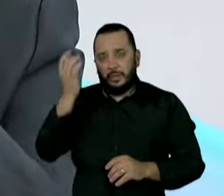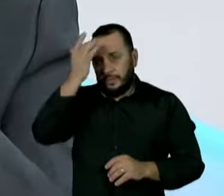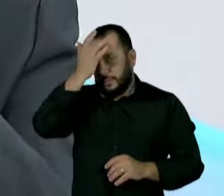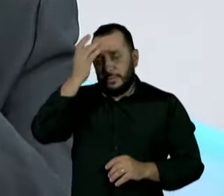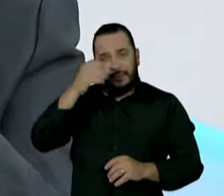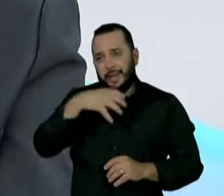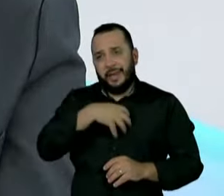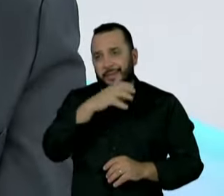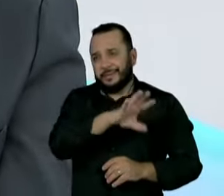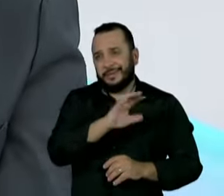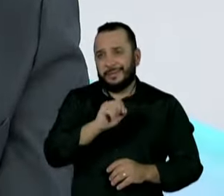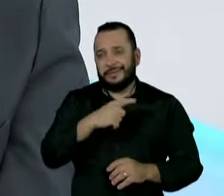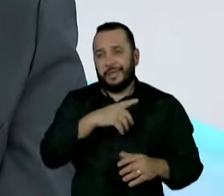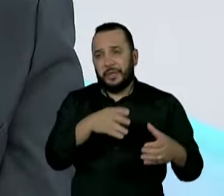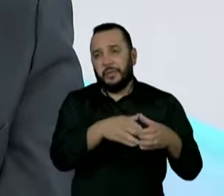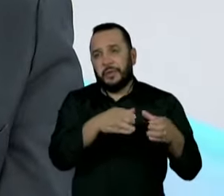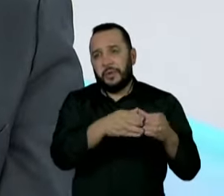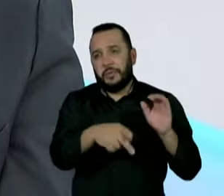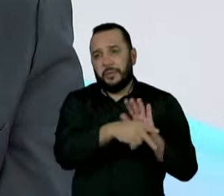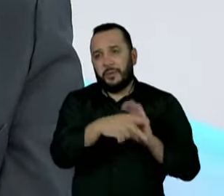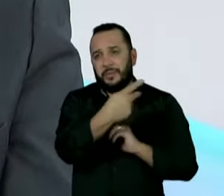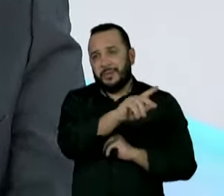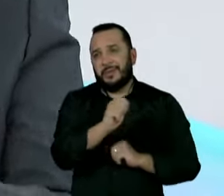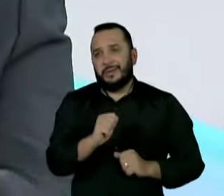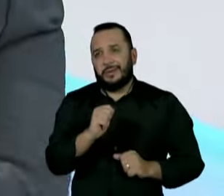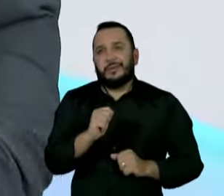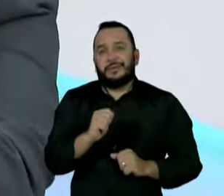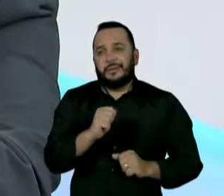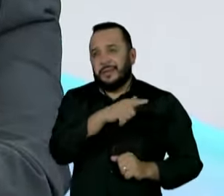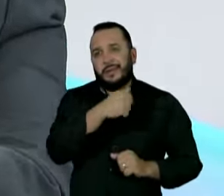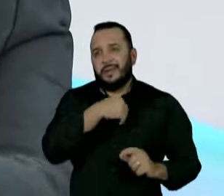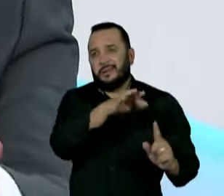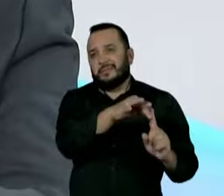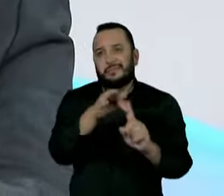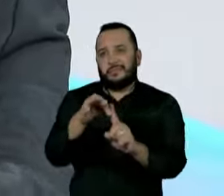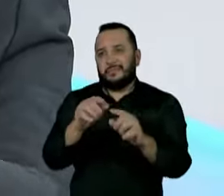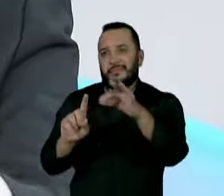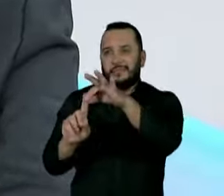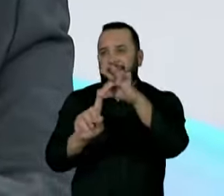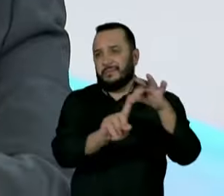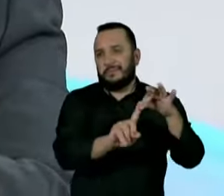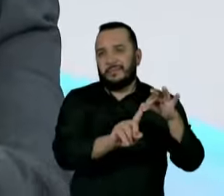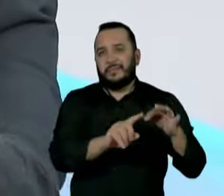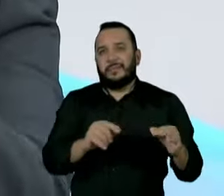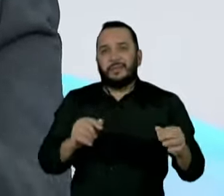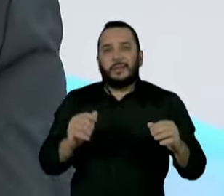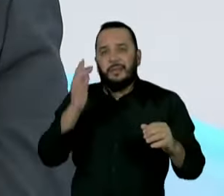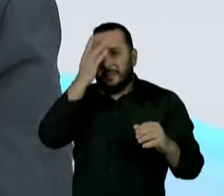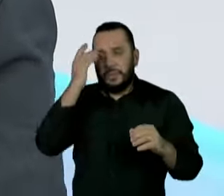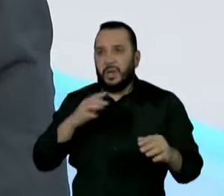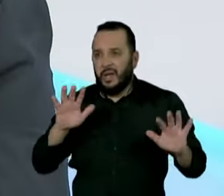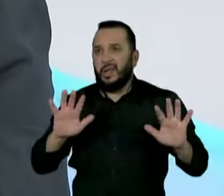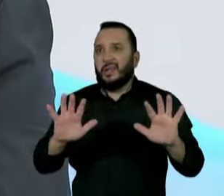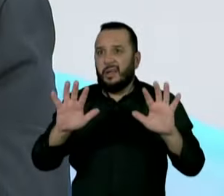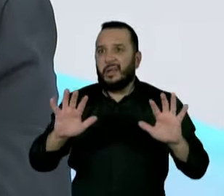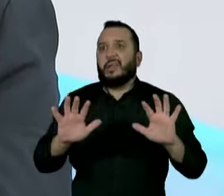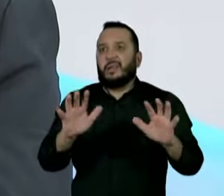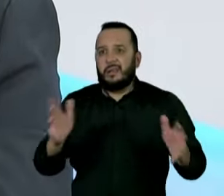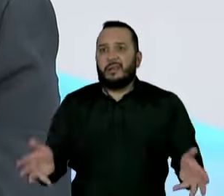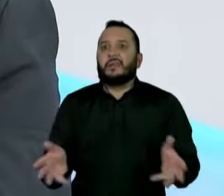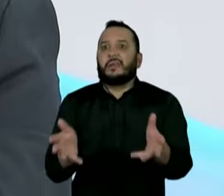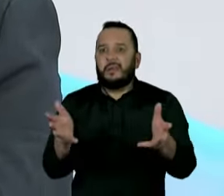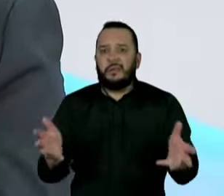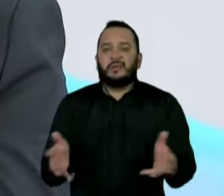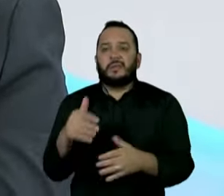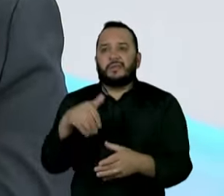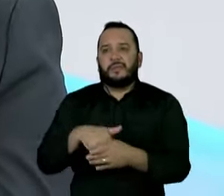próprio, coloca um nome qualquer e todo mundo tem que fazer, enfim, aquela votação. Ele tem